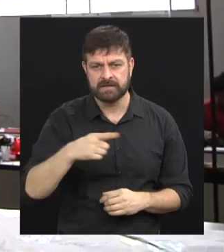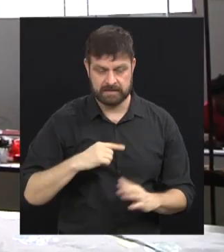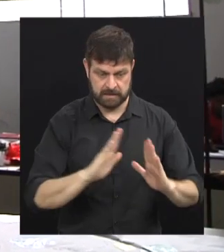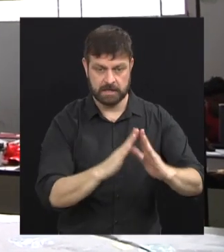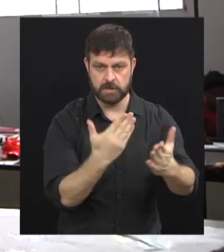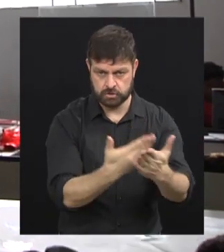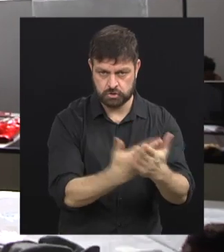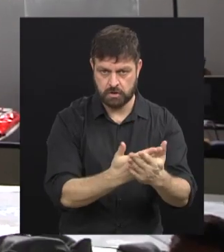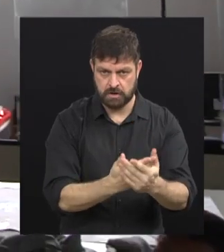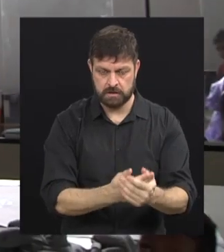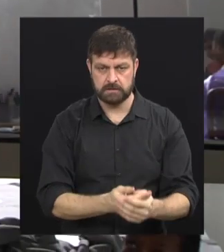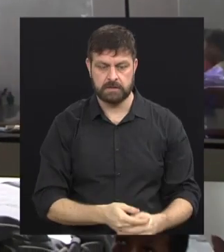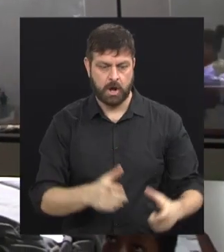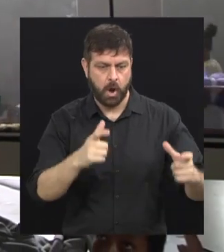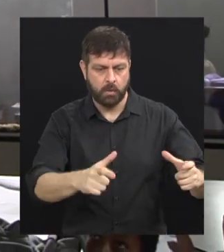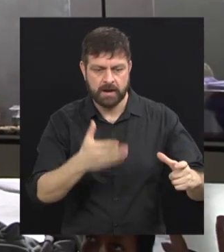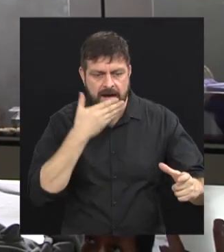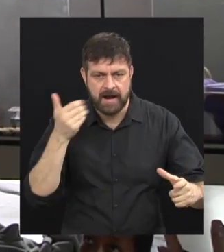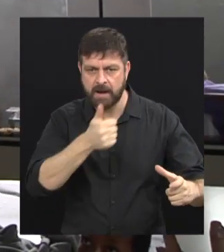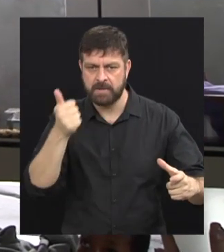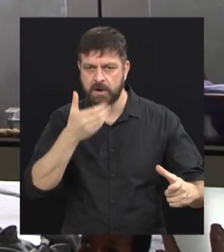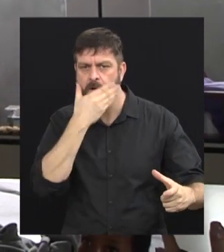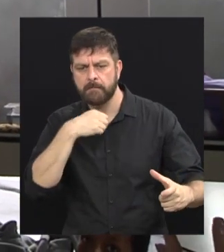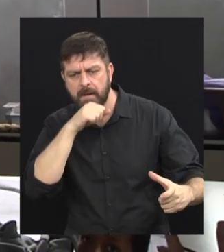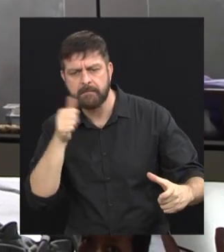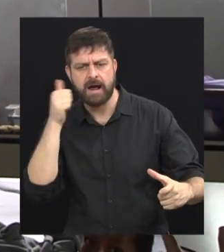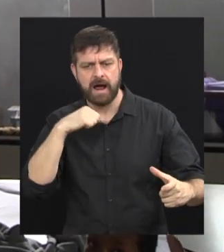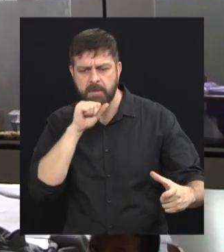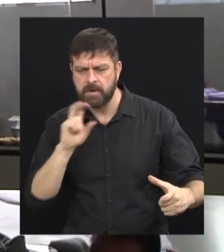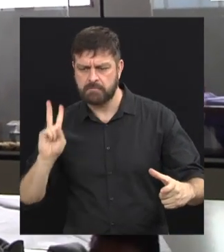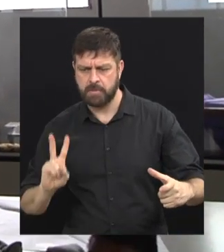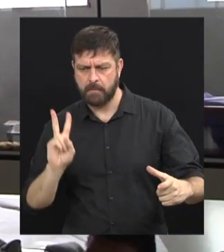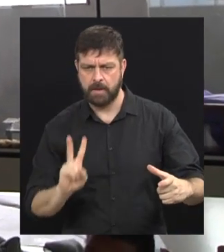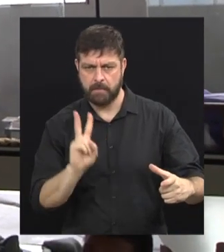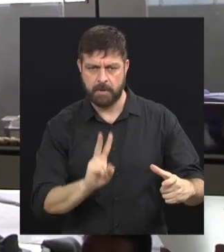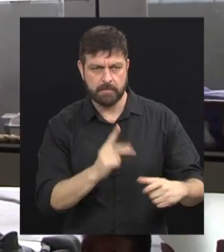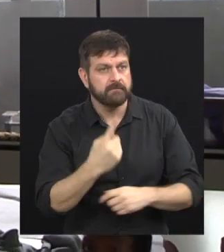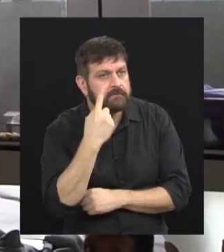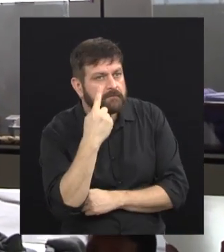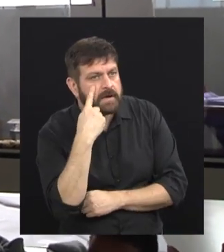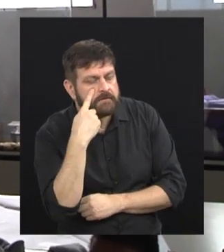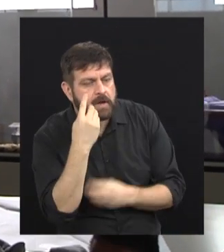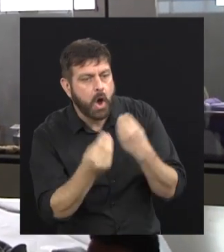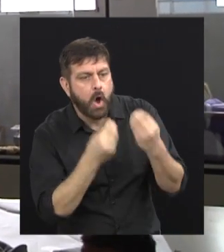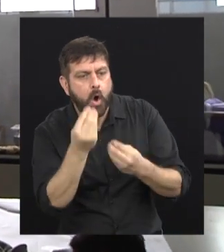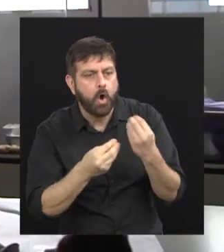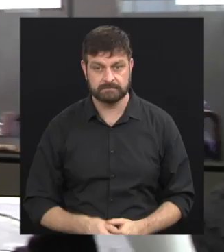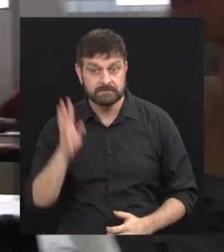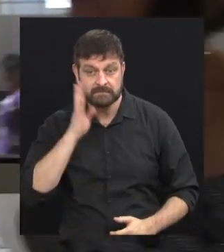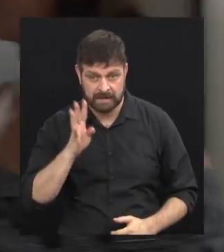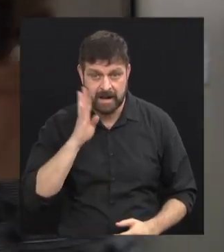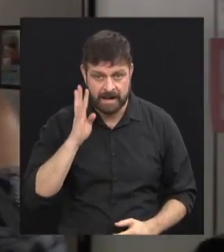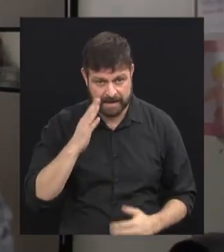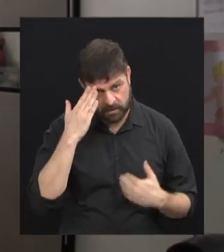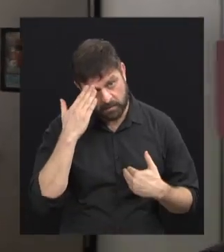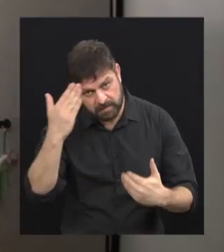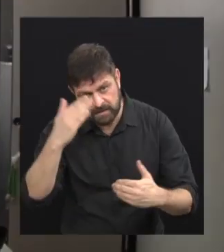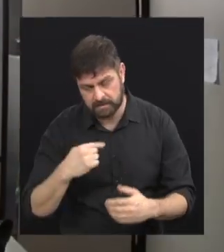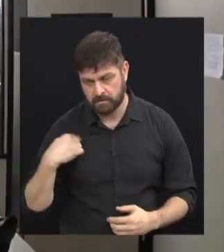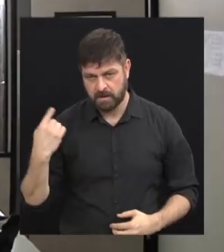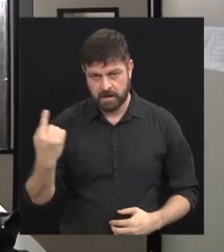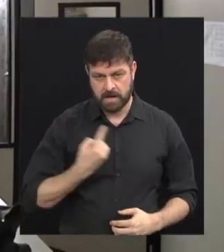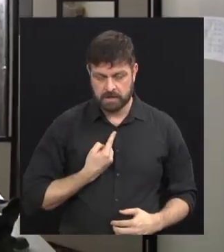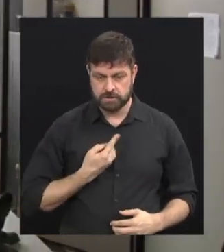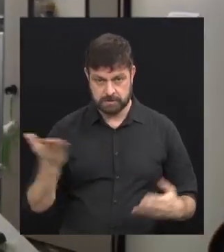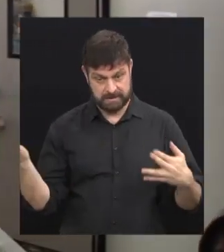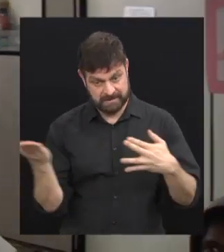escola. Tem um espaço maior, todos os pais comparecem, e eles vêm assistir os filhos deles apresentando. Legal. Obrigada, viu, Thomas? A